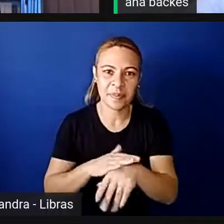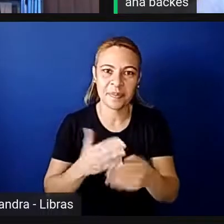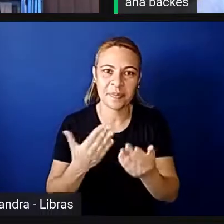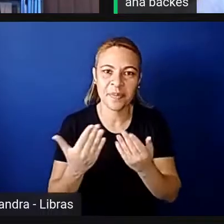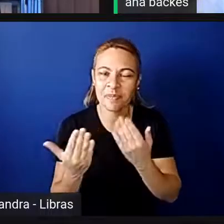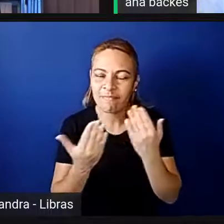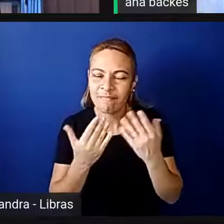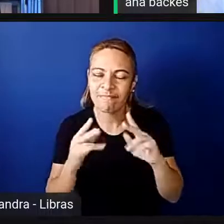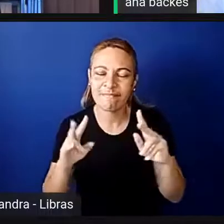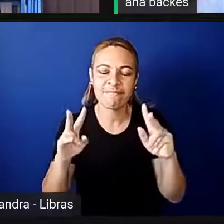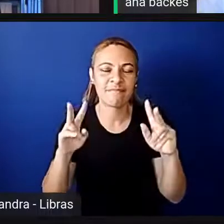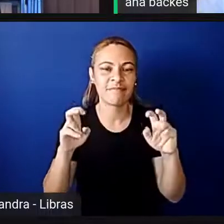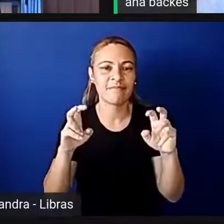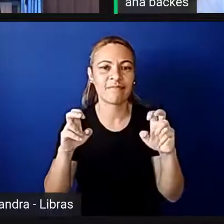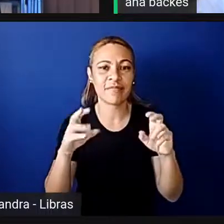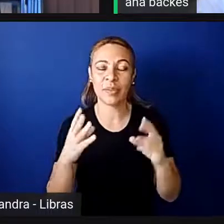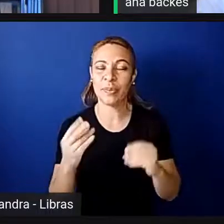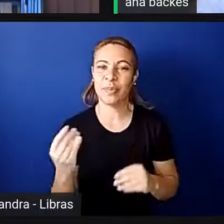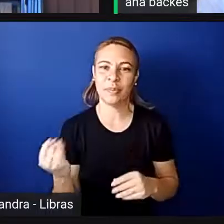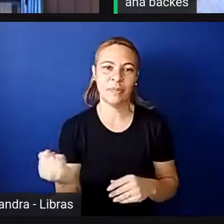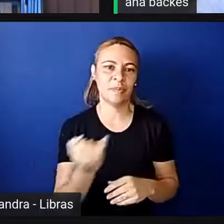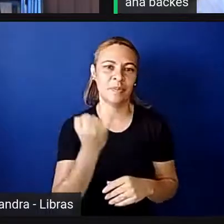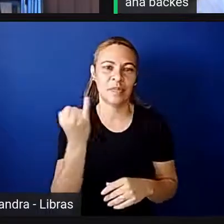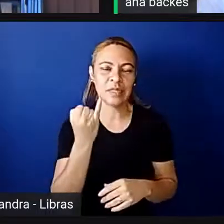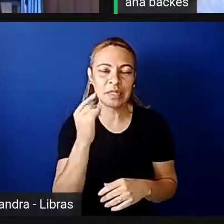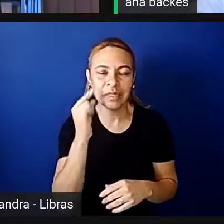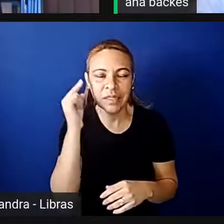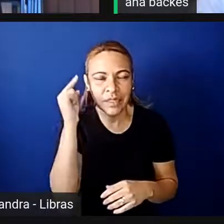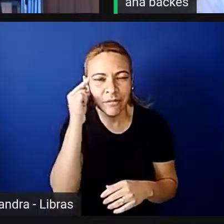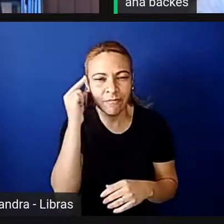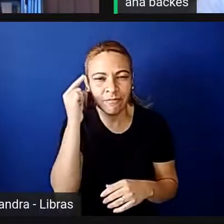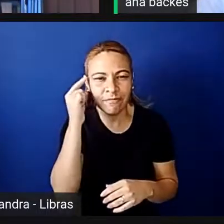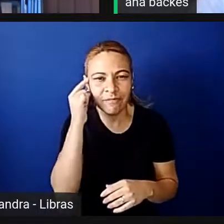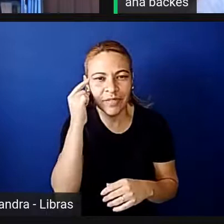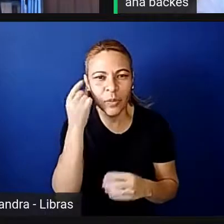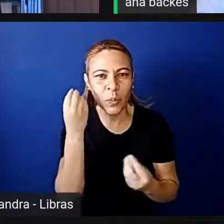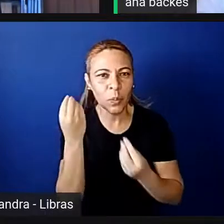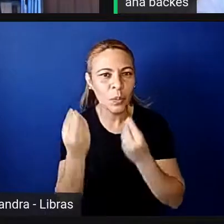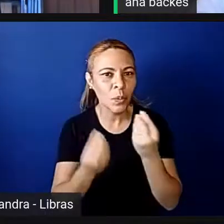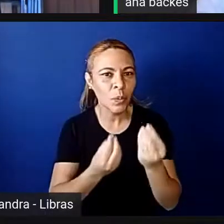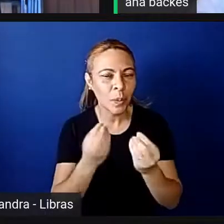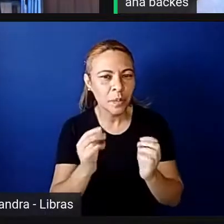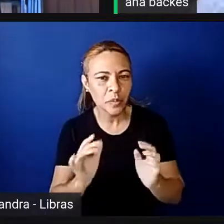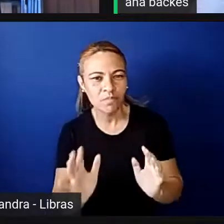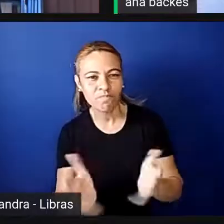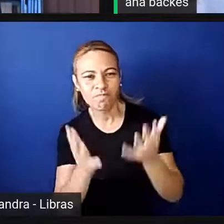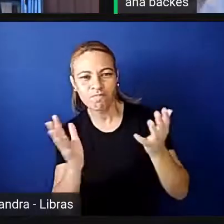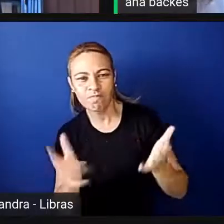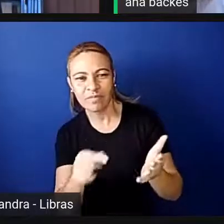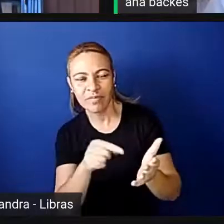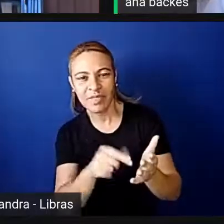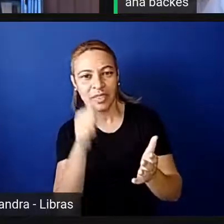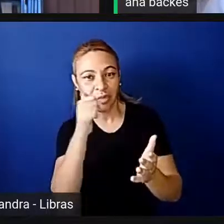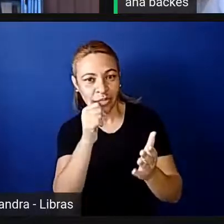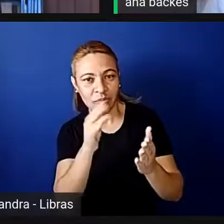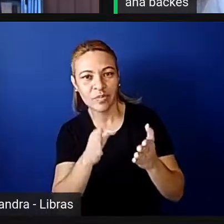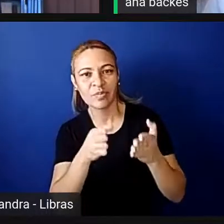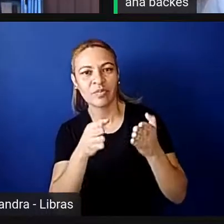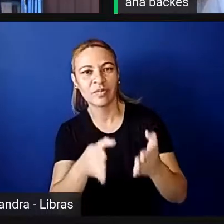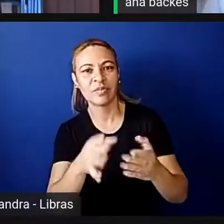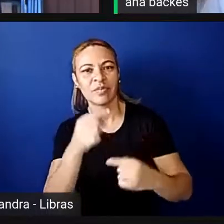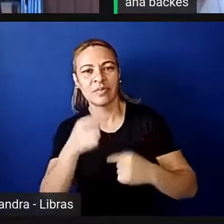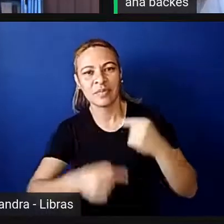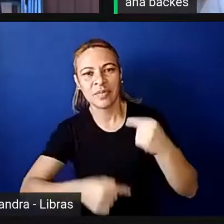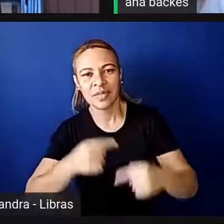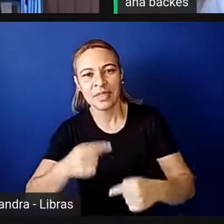tão importante, como pensar em como estimular a participação das mulheres na política no Brasil, onde a gente tem uma